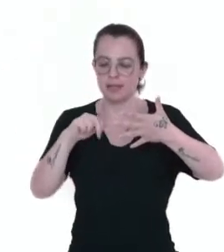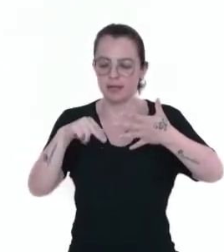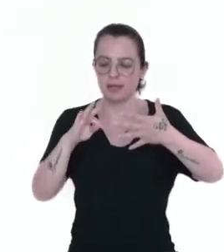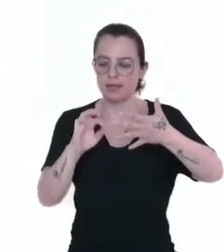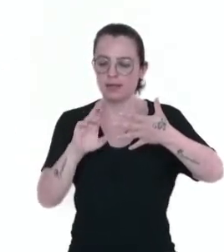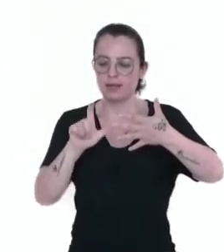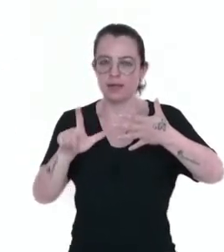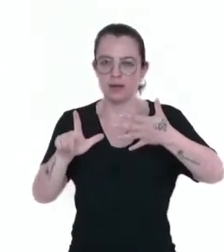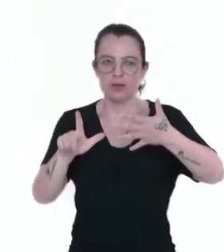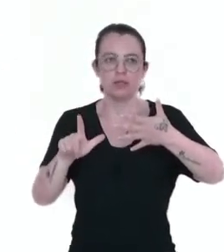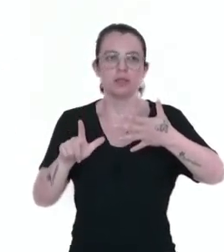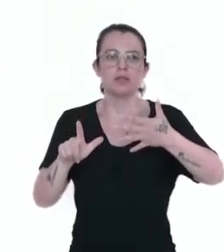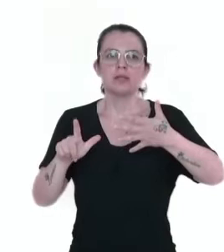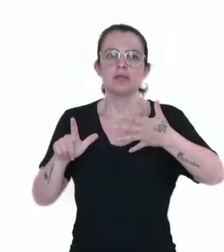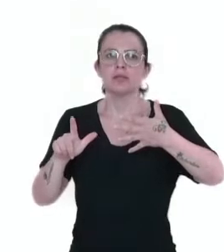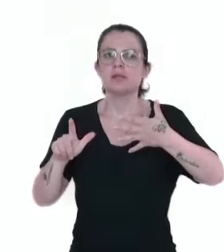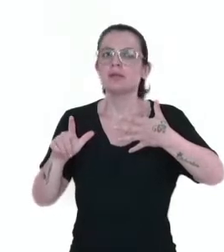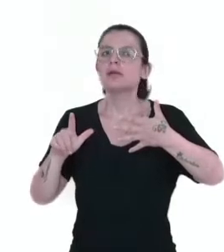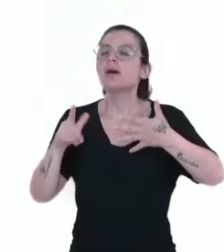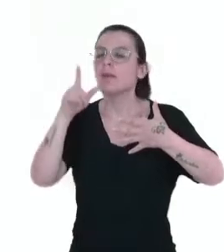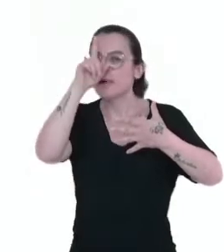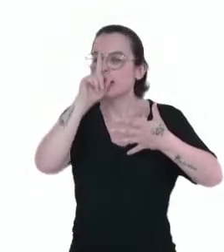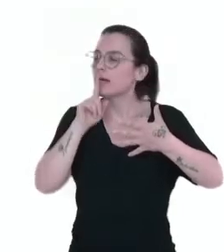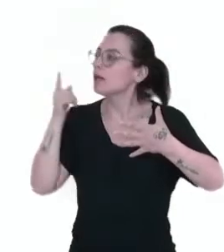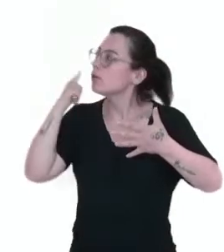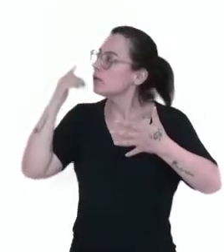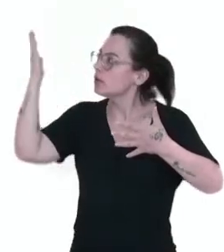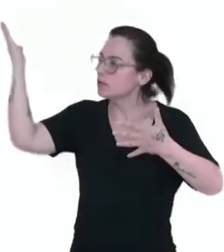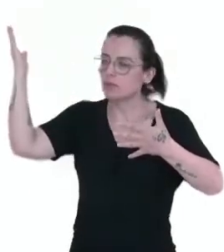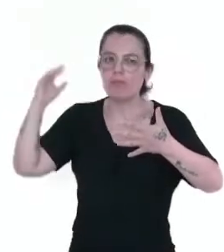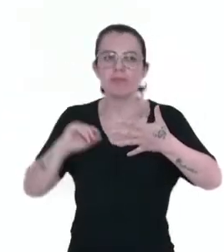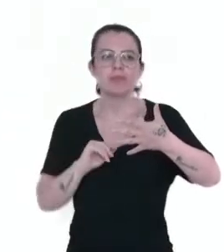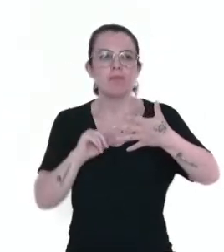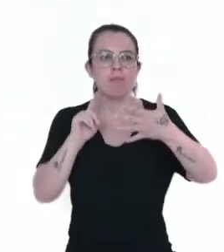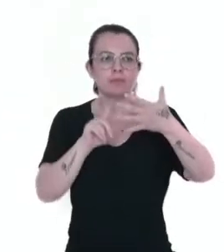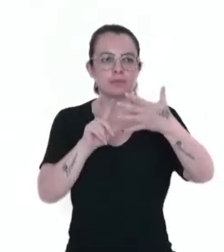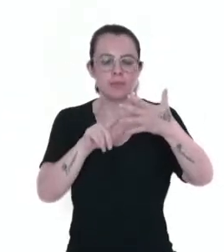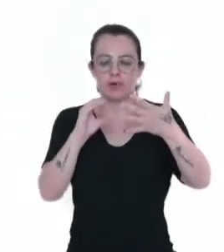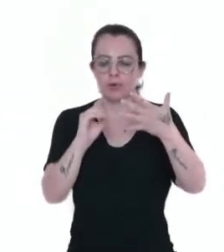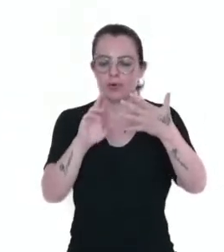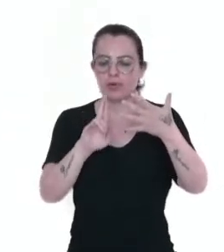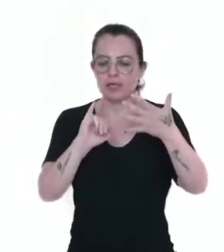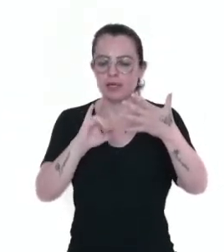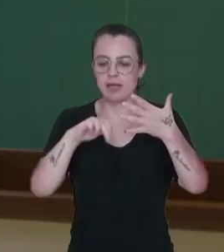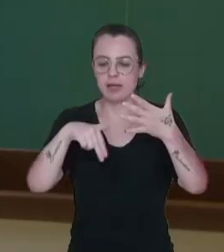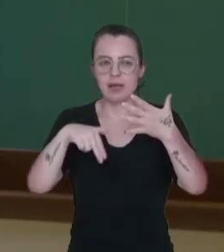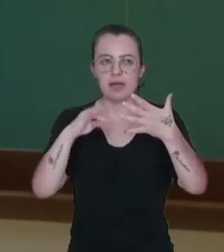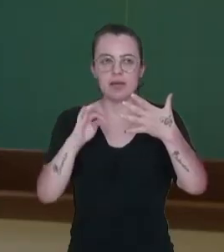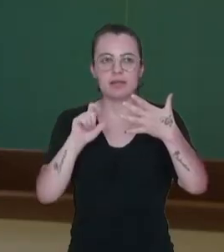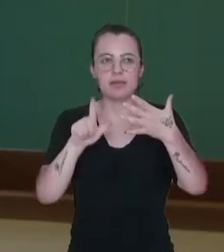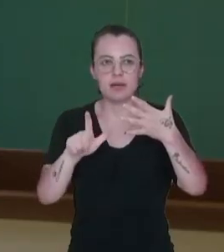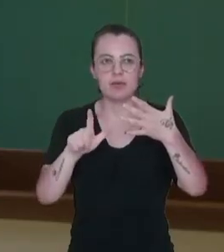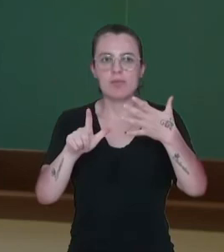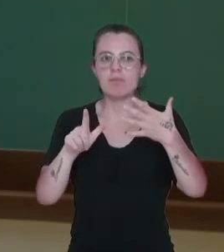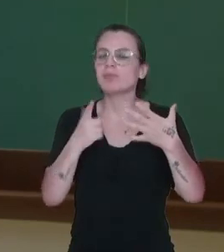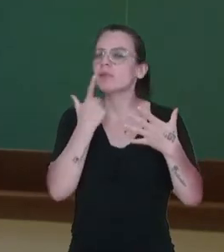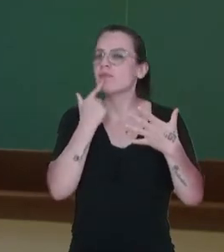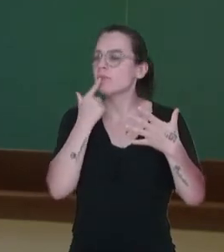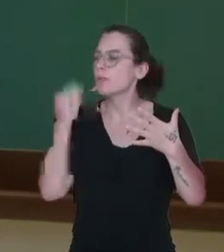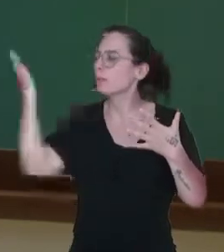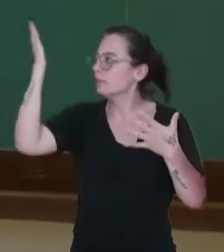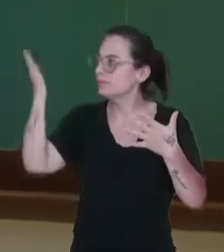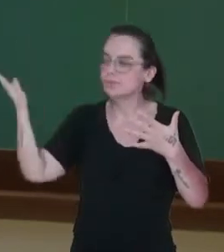central, né? Como o próprio nome já diz, a porção central do território. Oriental, que é essa parte que está em